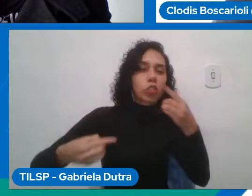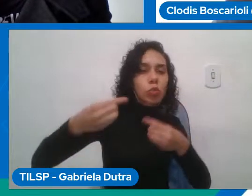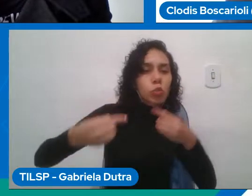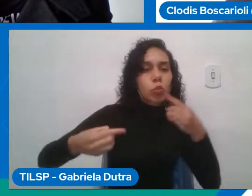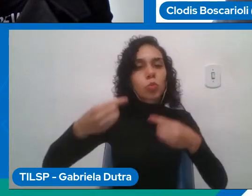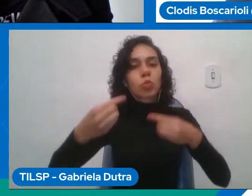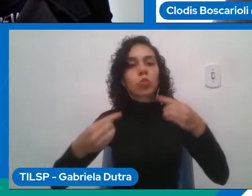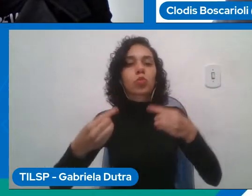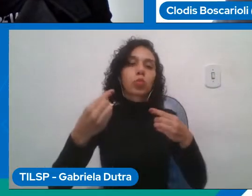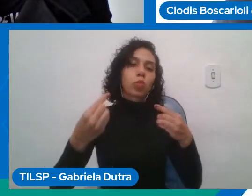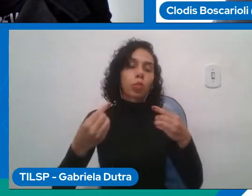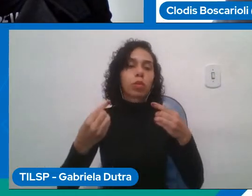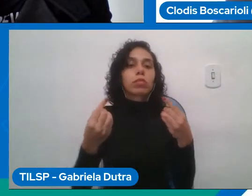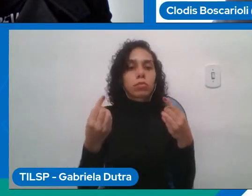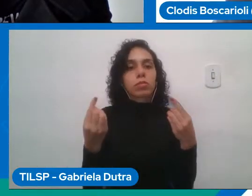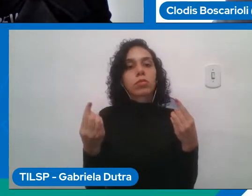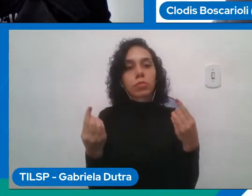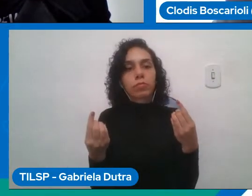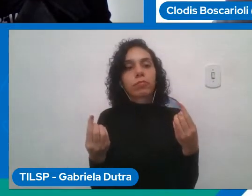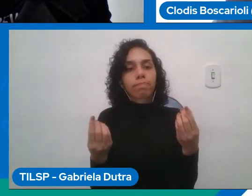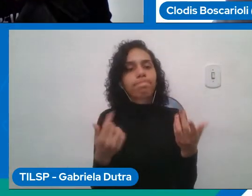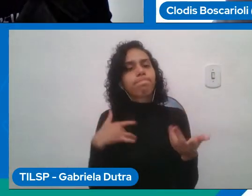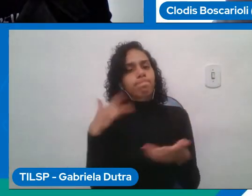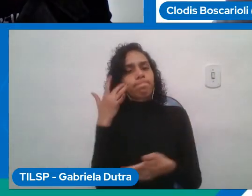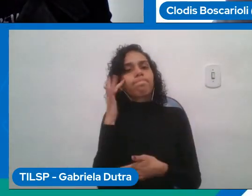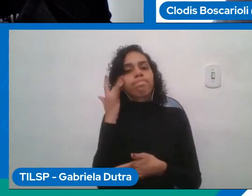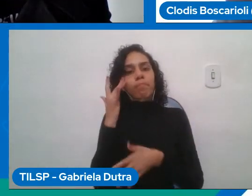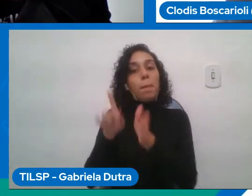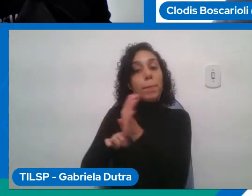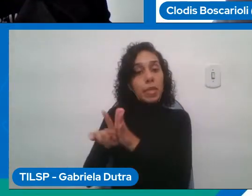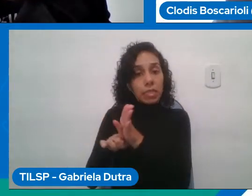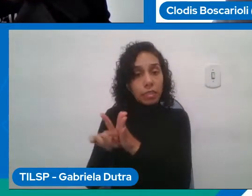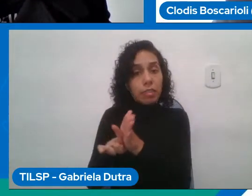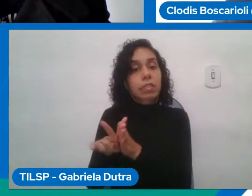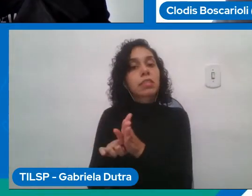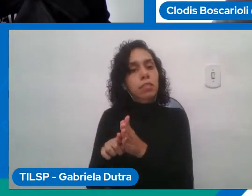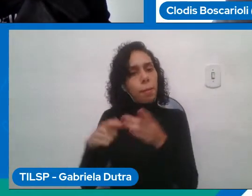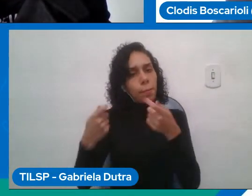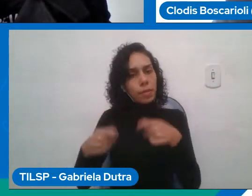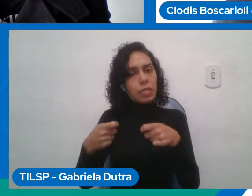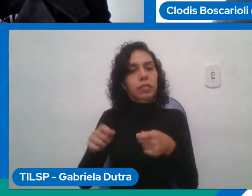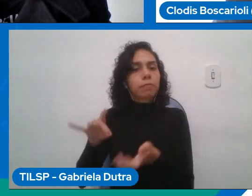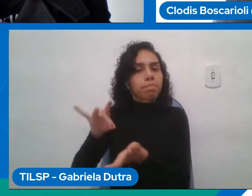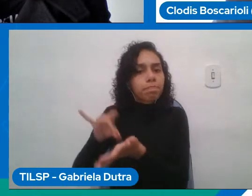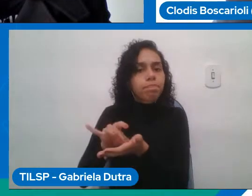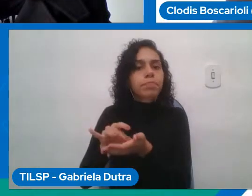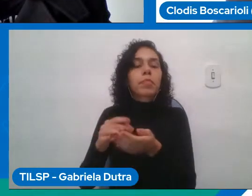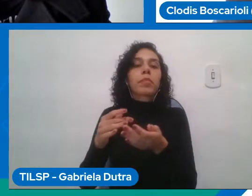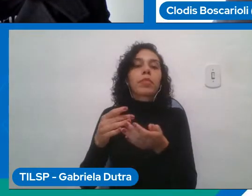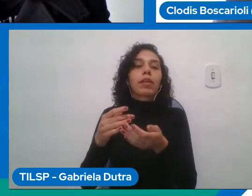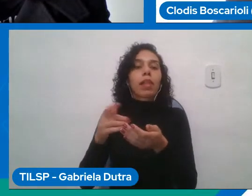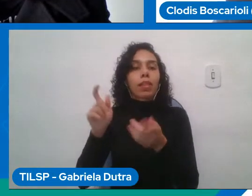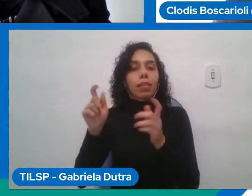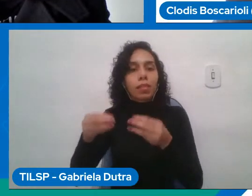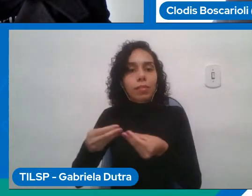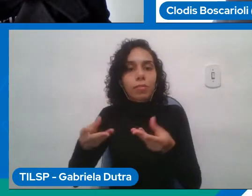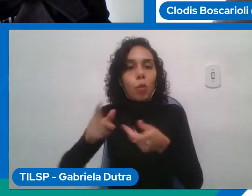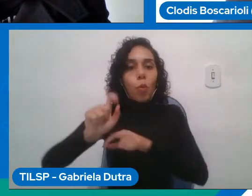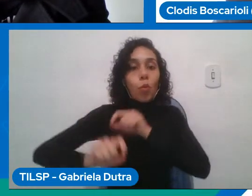acho que toda pesquisa ela tem que ser projetada do modo a favorecer o tipo de participação de contribuição que